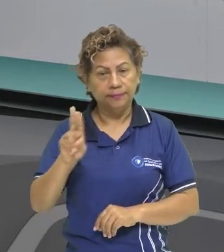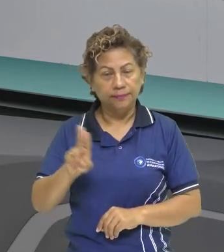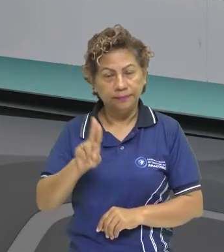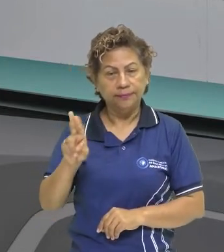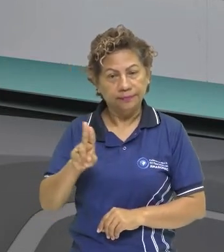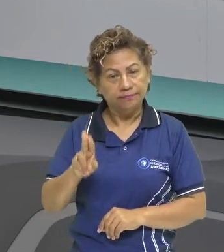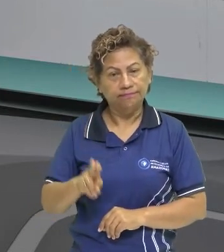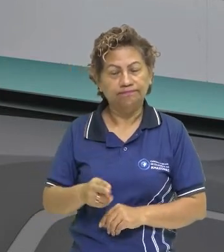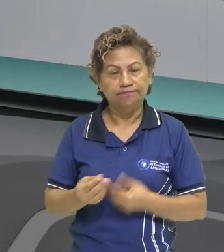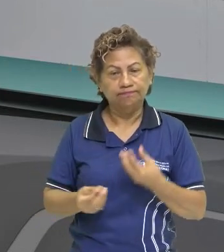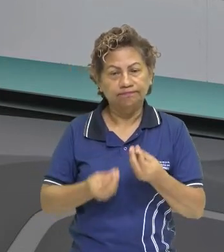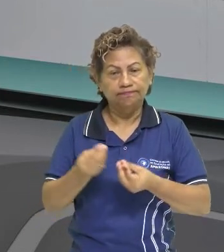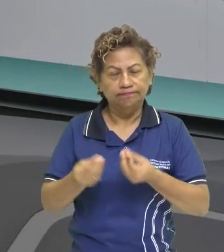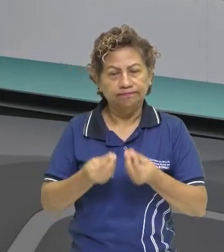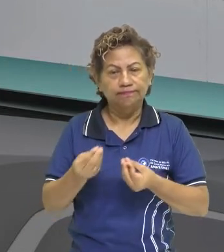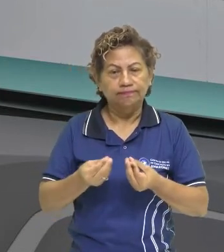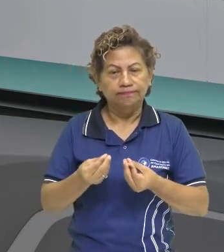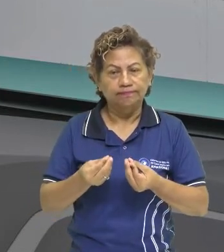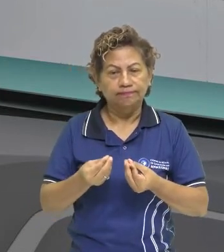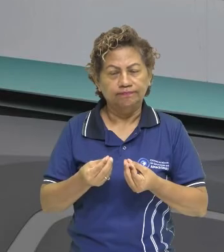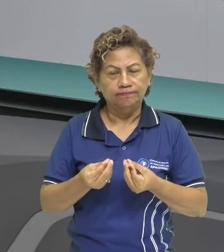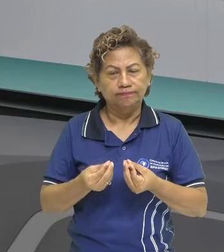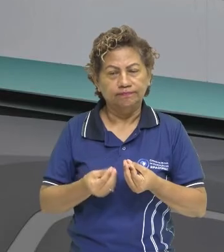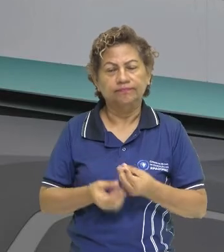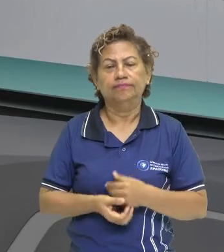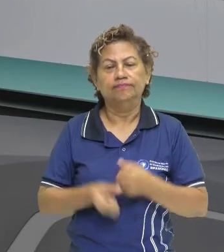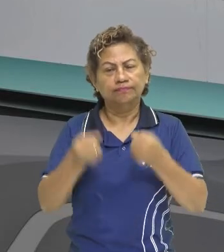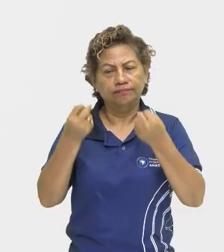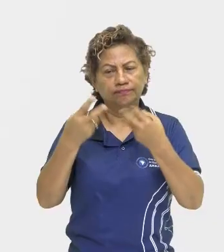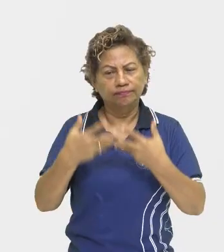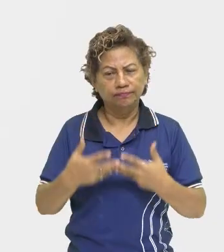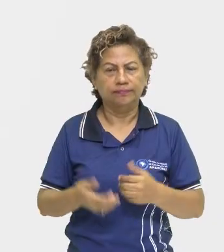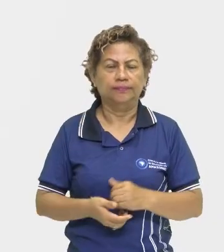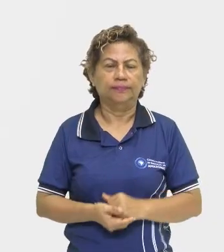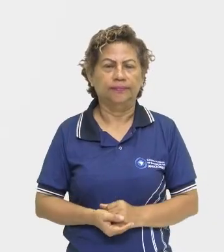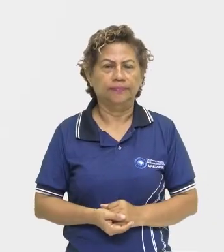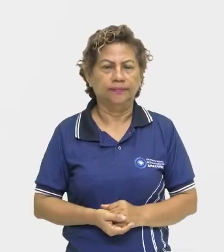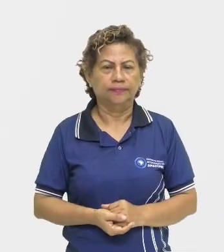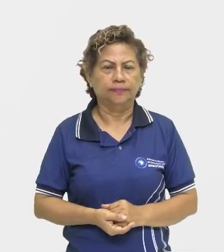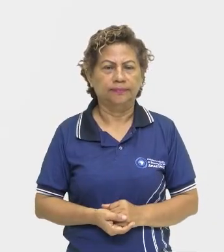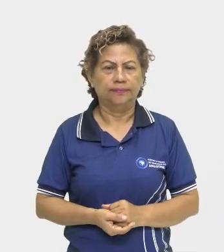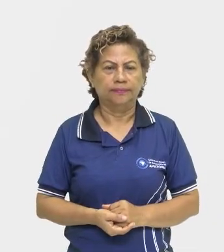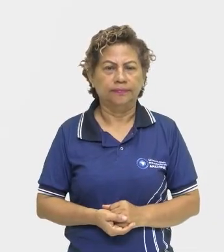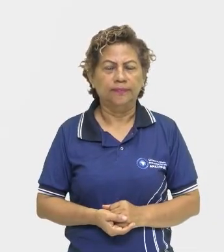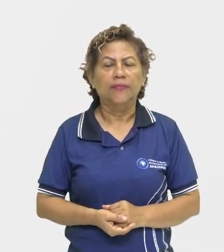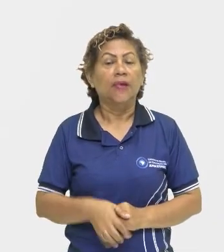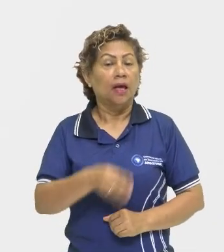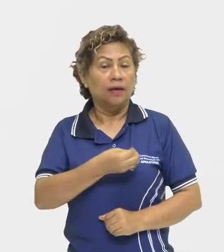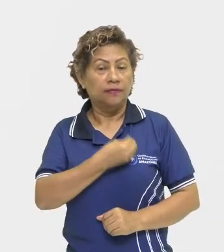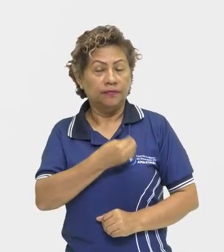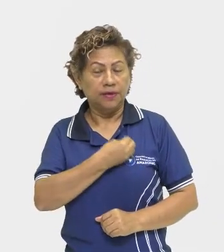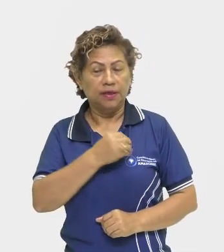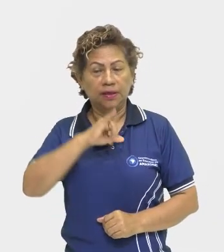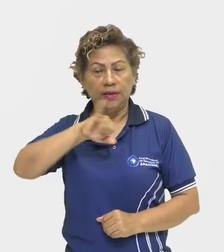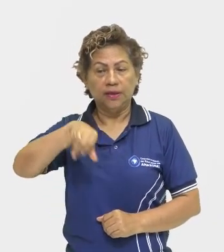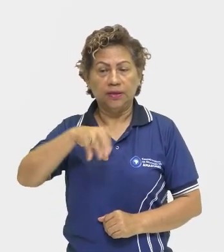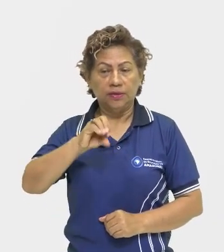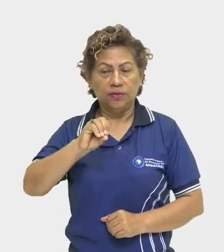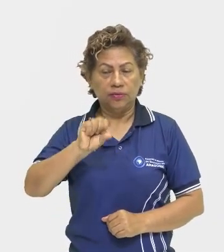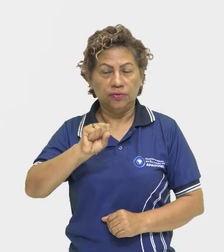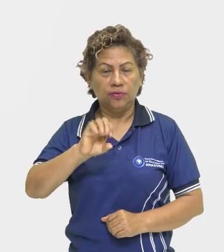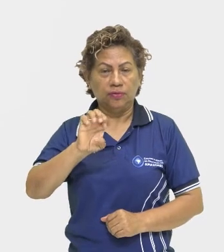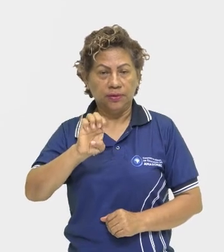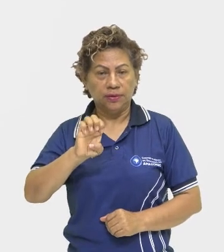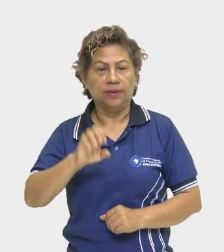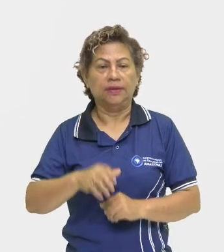devocional, né, caráter de devoção. Seguindo mais ainda sobre ele, né, onde ele nasceu? Nas